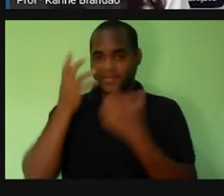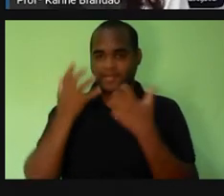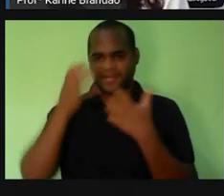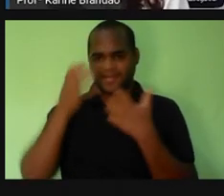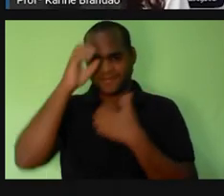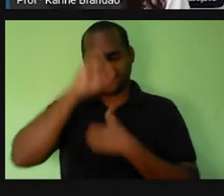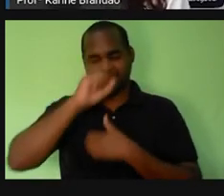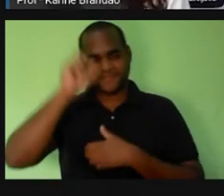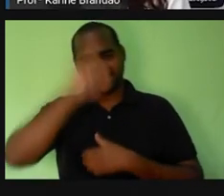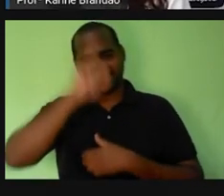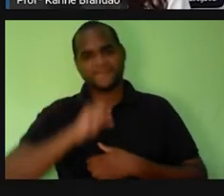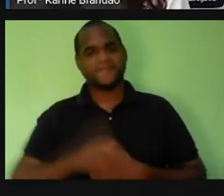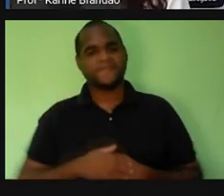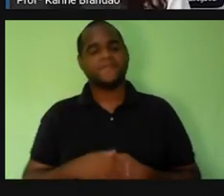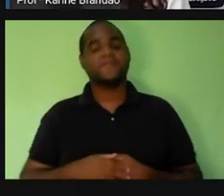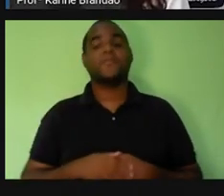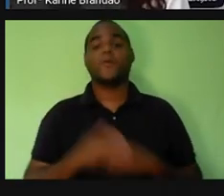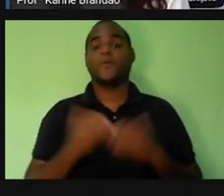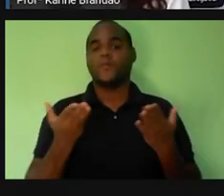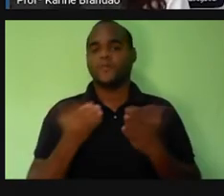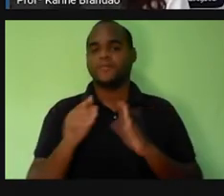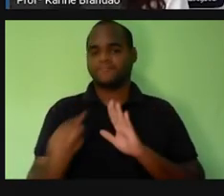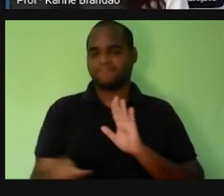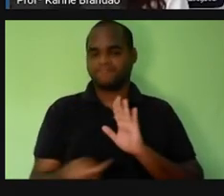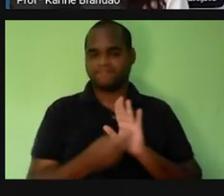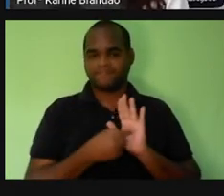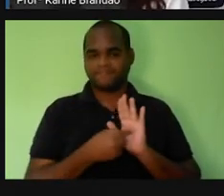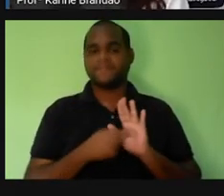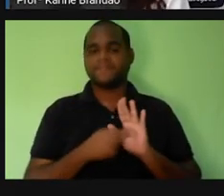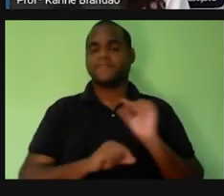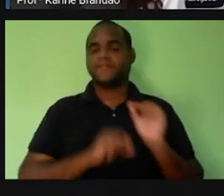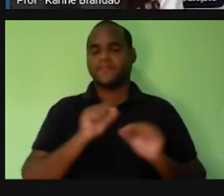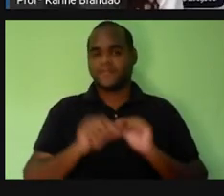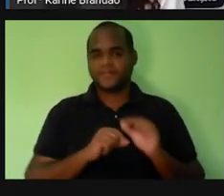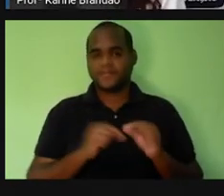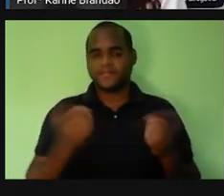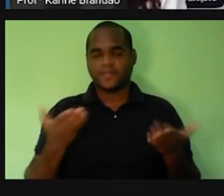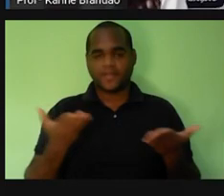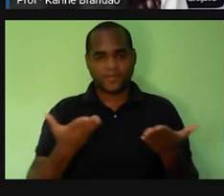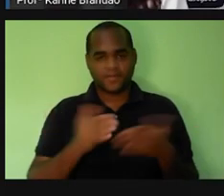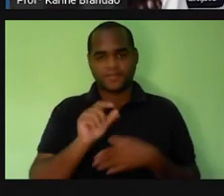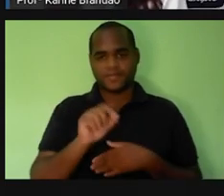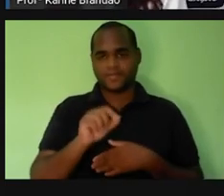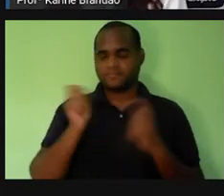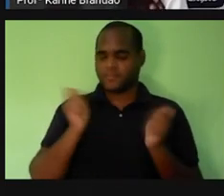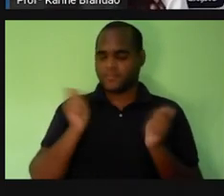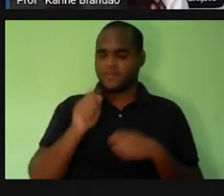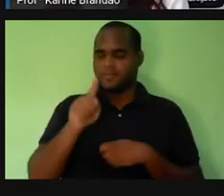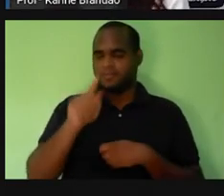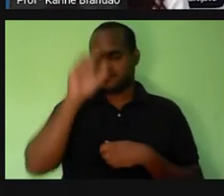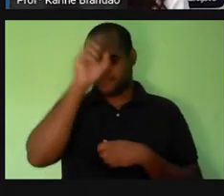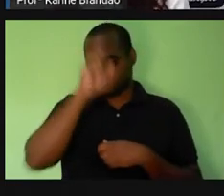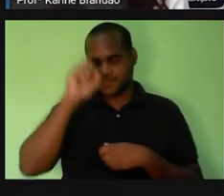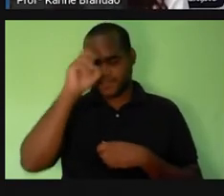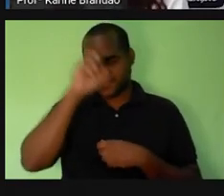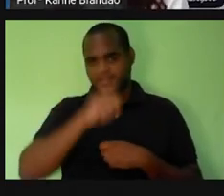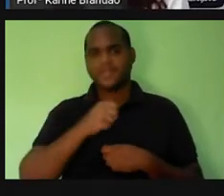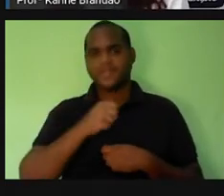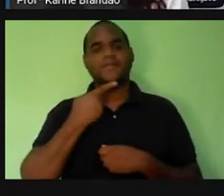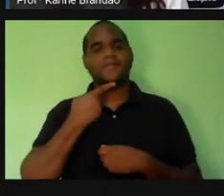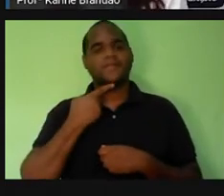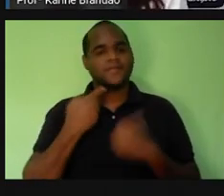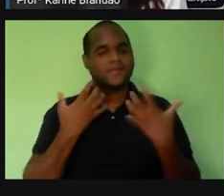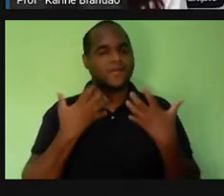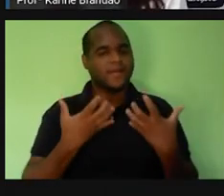Então o meu objetivo na aula de hoje, né? Nesse momento, é também fazer com que vocês queiram aprender e que vocês